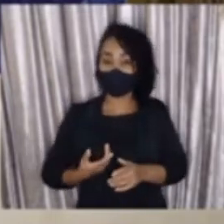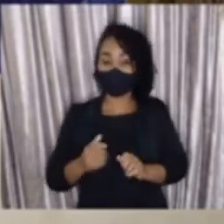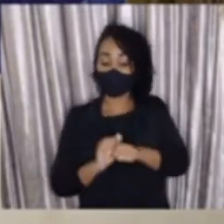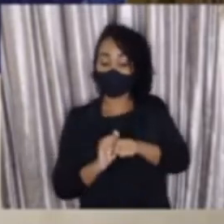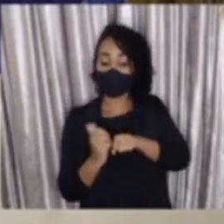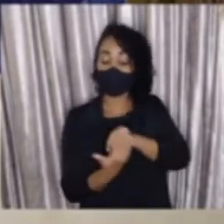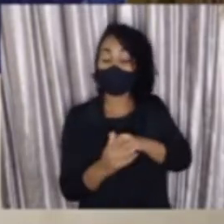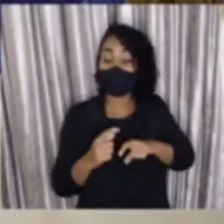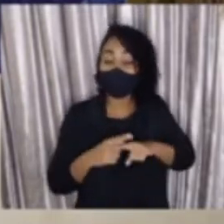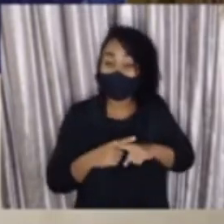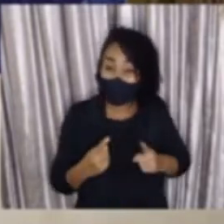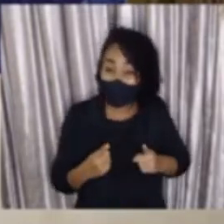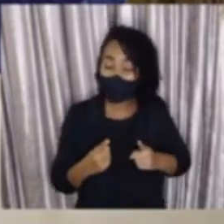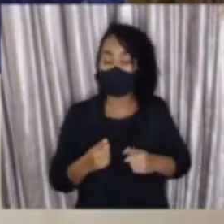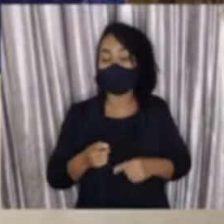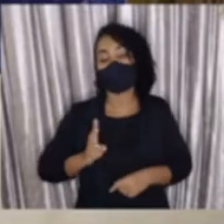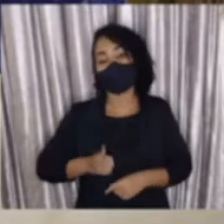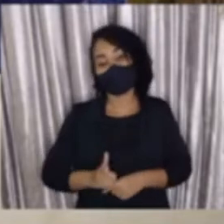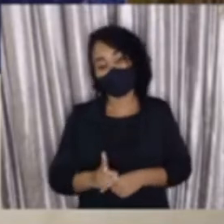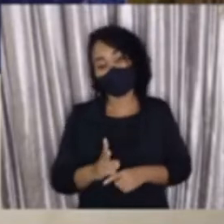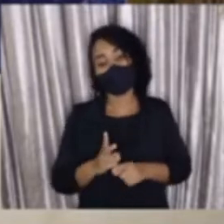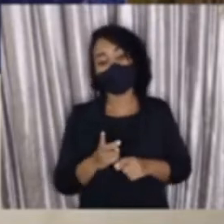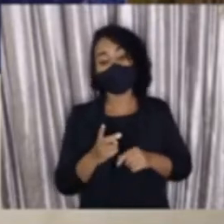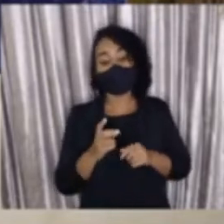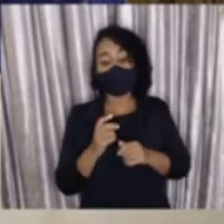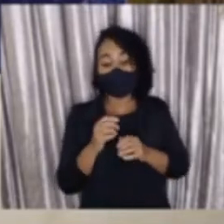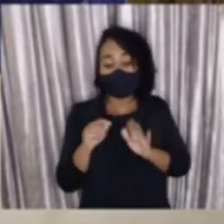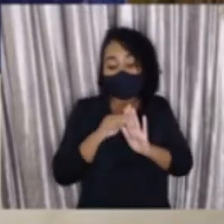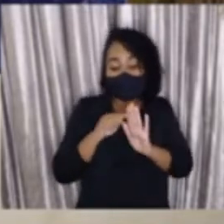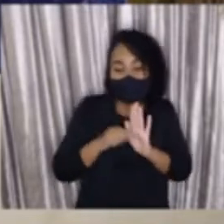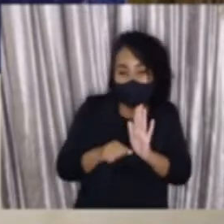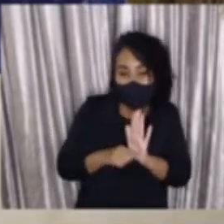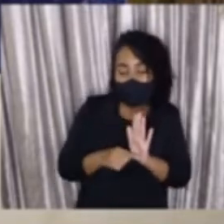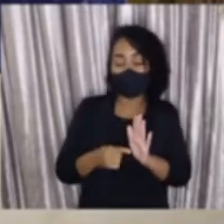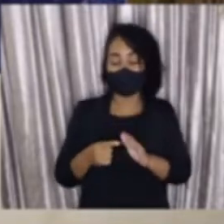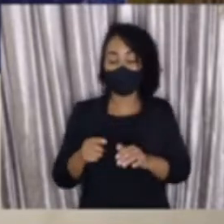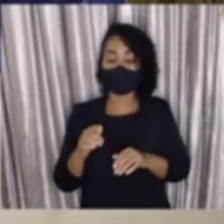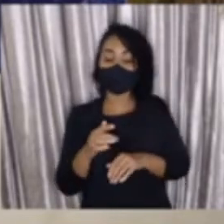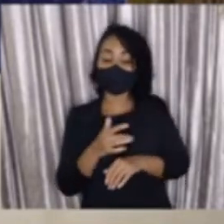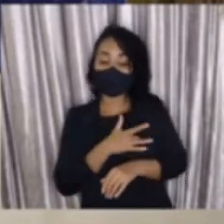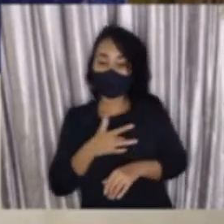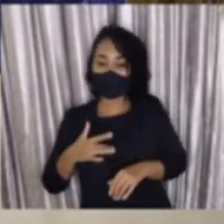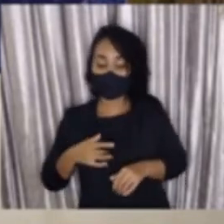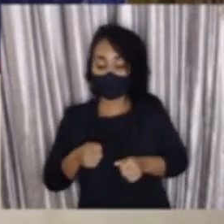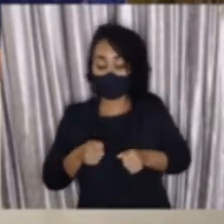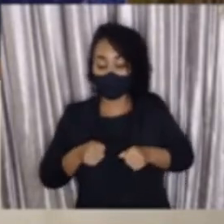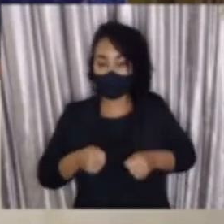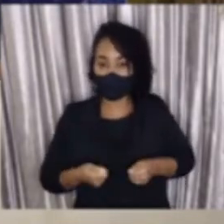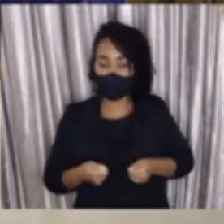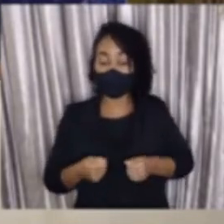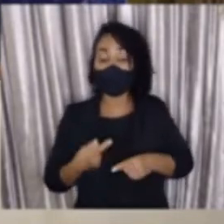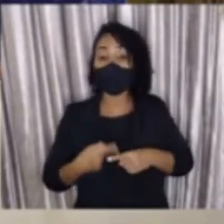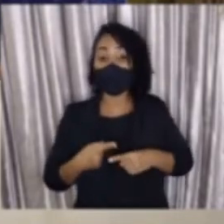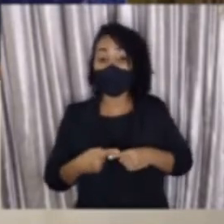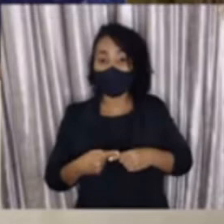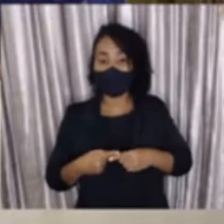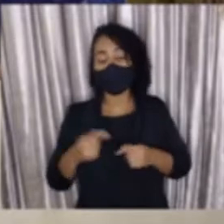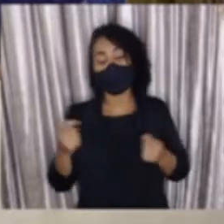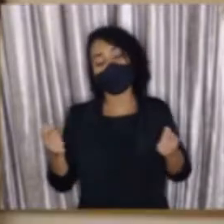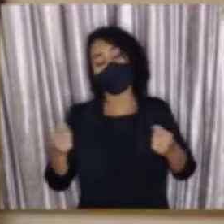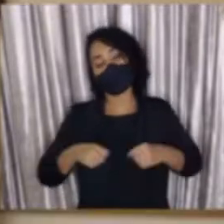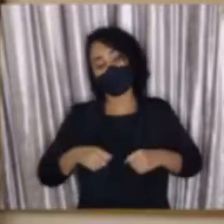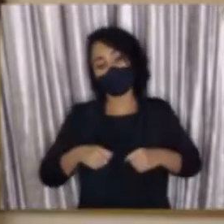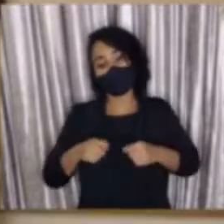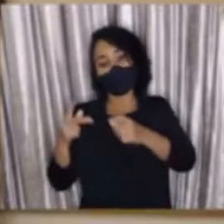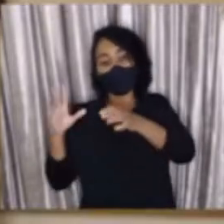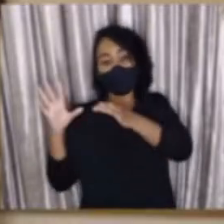-19, mas seguindo protocolos sanitários, seguindo regras bastante rígidas. Isso é possível